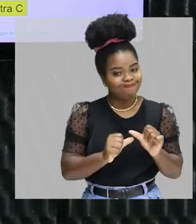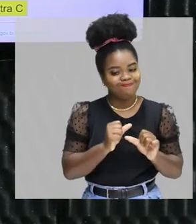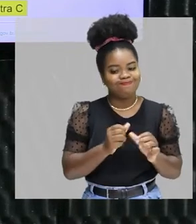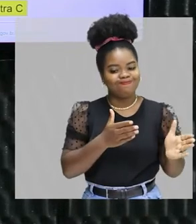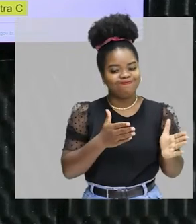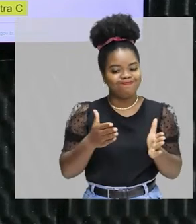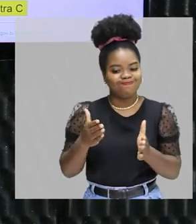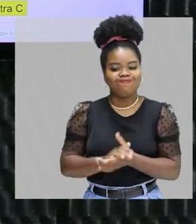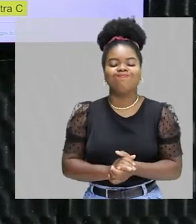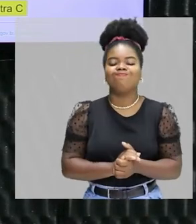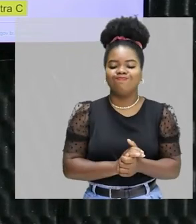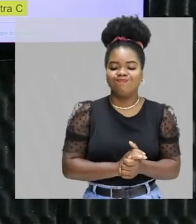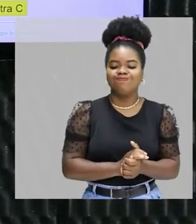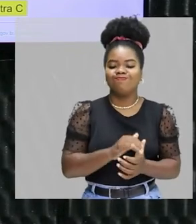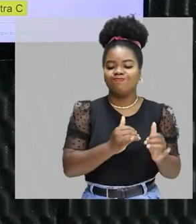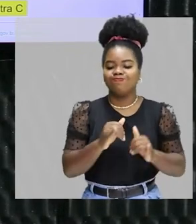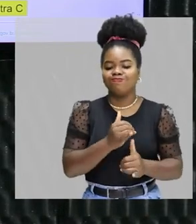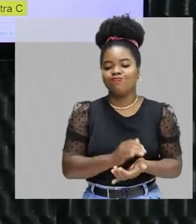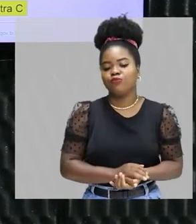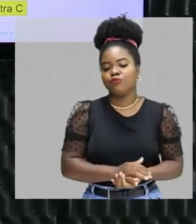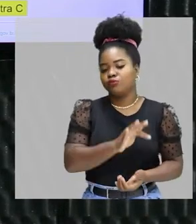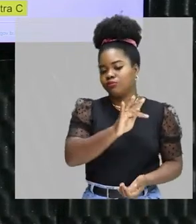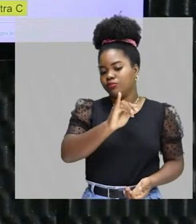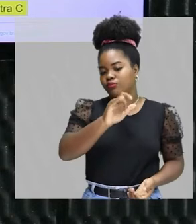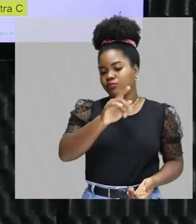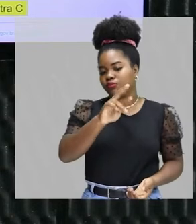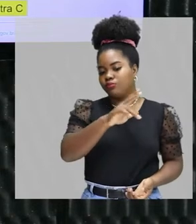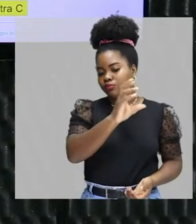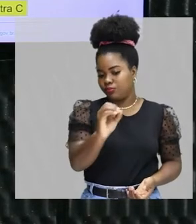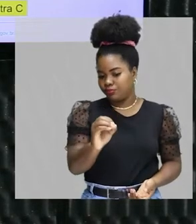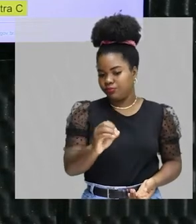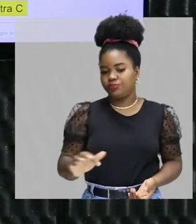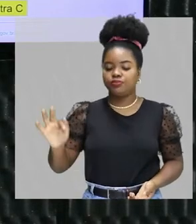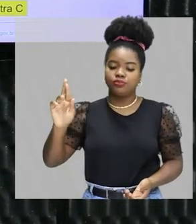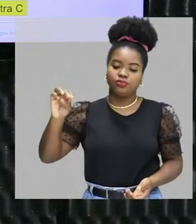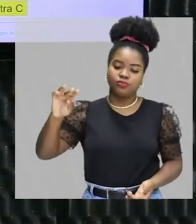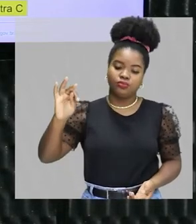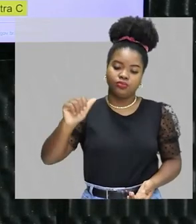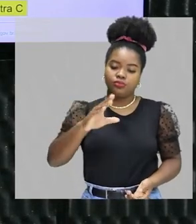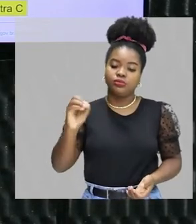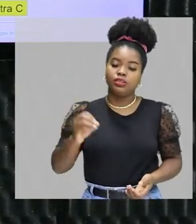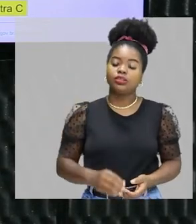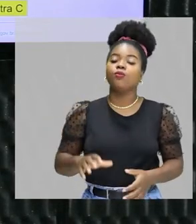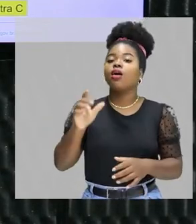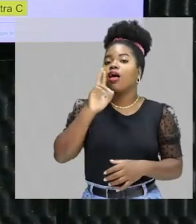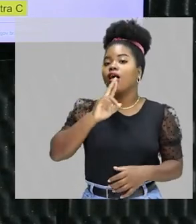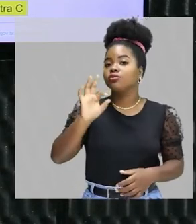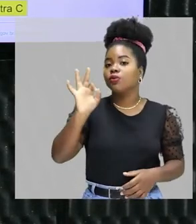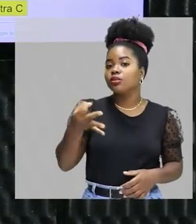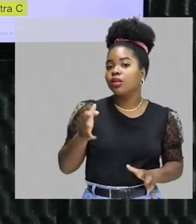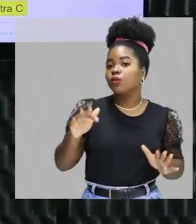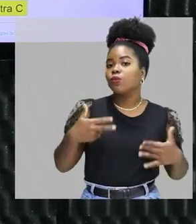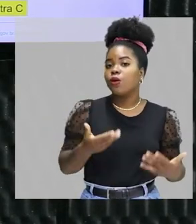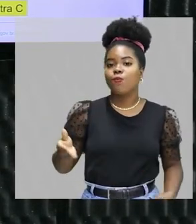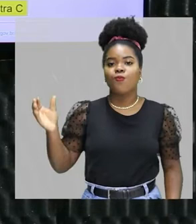Processo químico. Então, filtração, fermentação. Se você ficou atento às alternativas, então, a